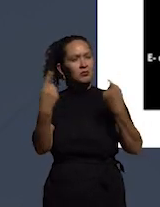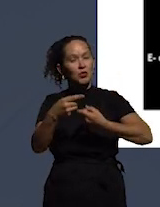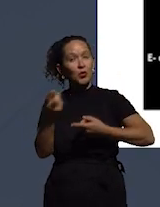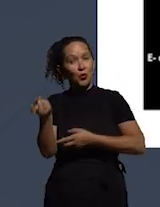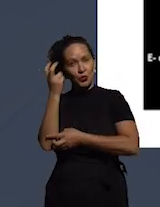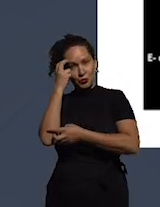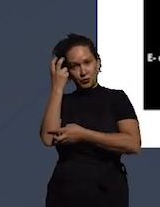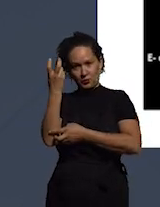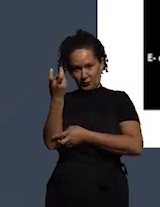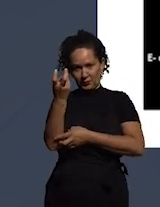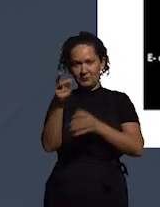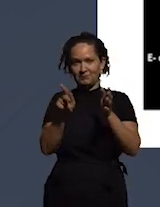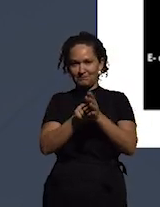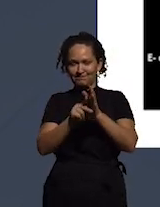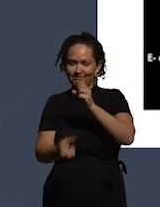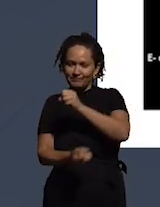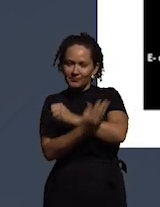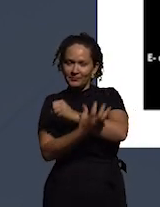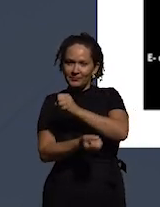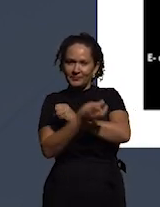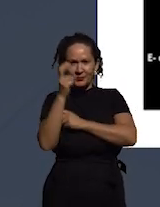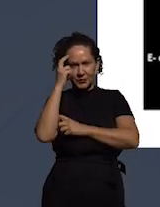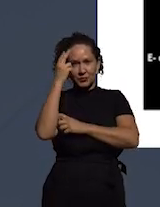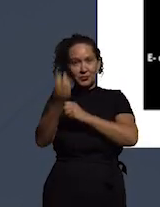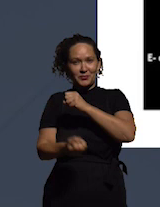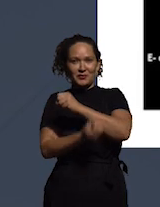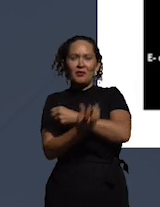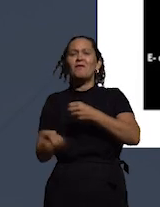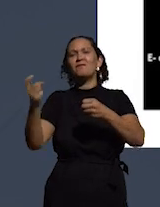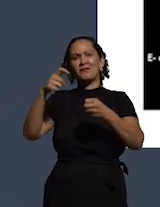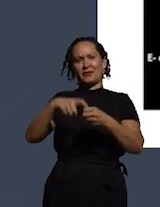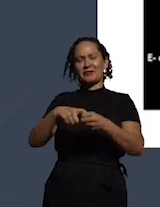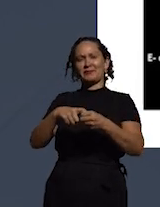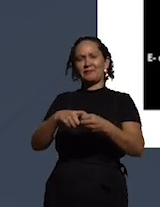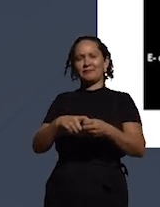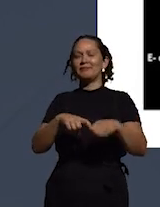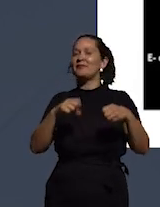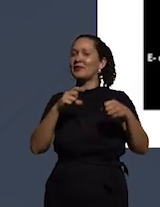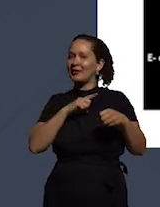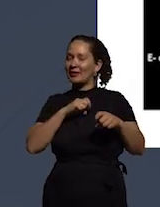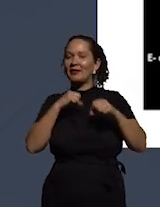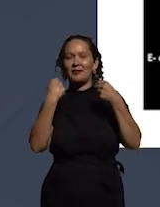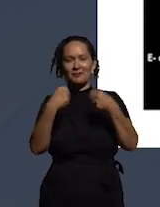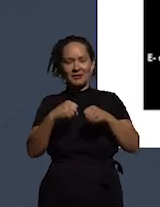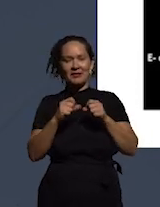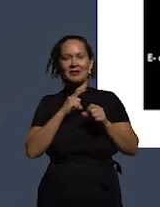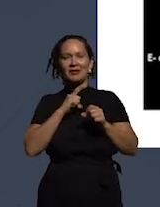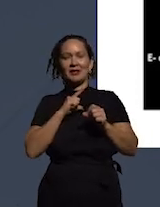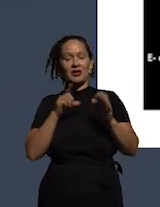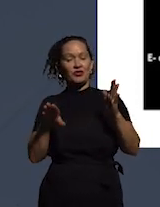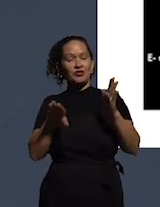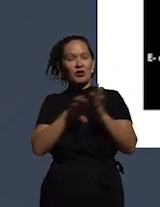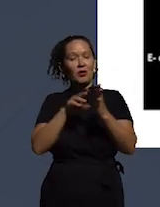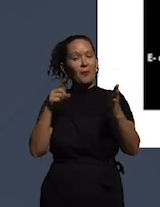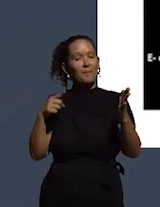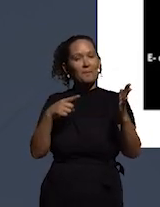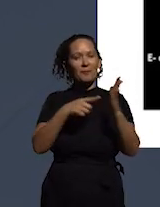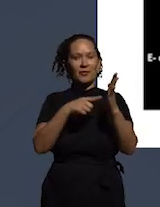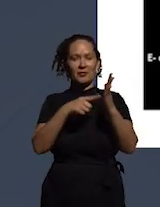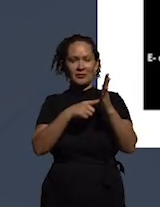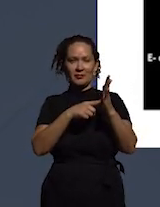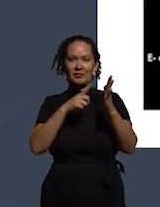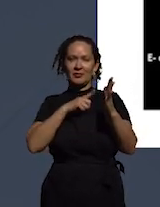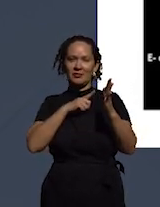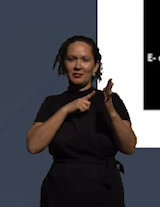da corrupção vocês veem que a cultura da corrupção luta de volta então você vê que existe você pode chegar a um ponto em que existe